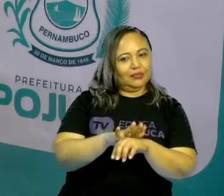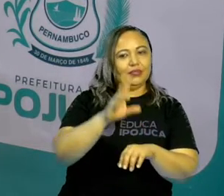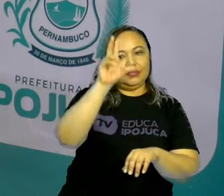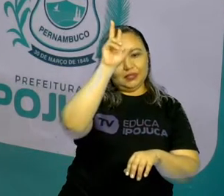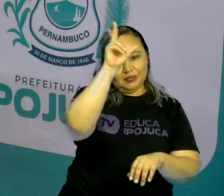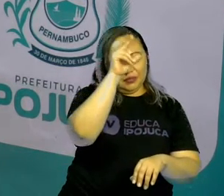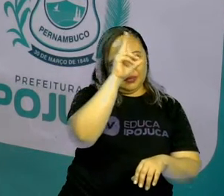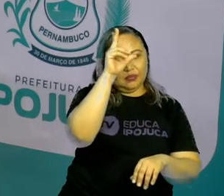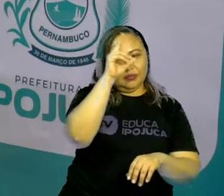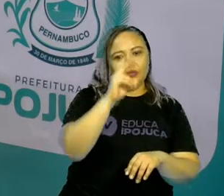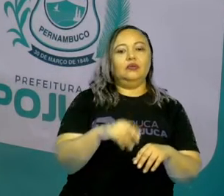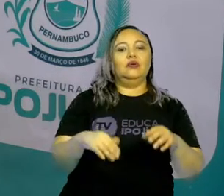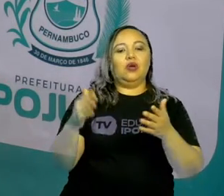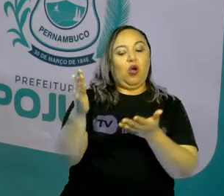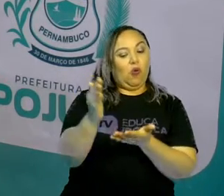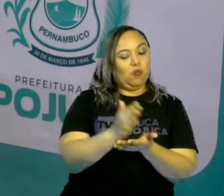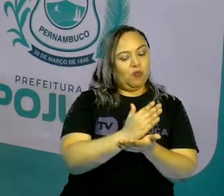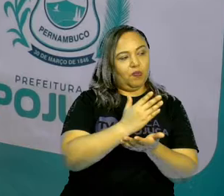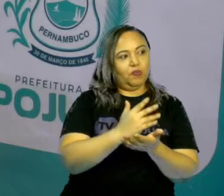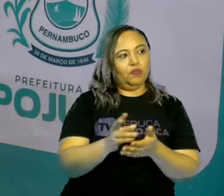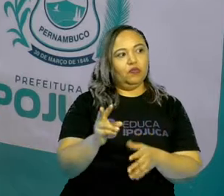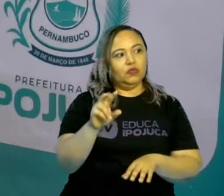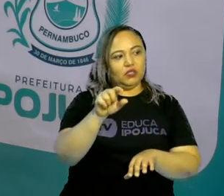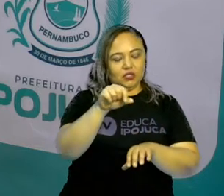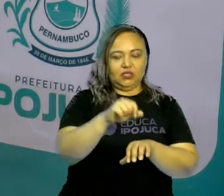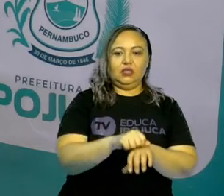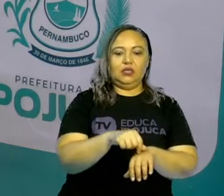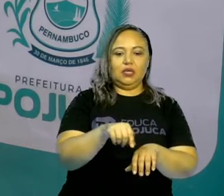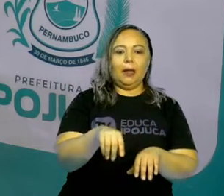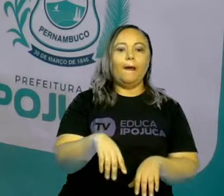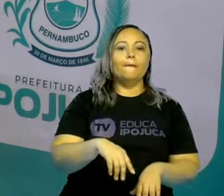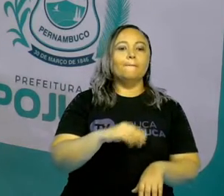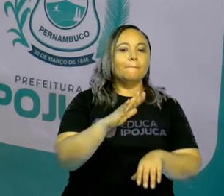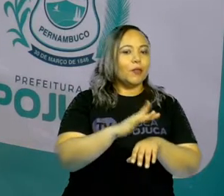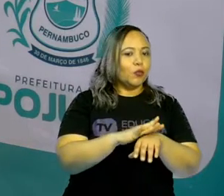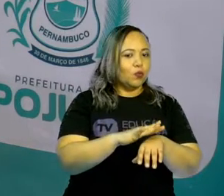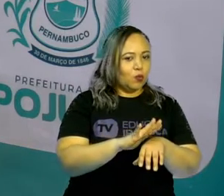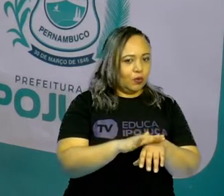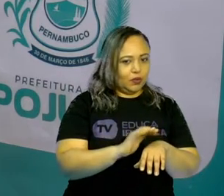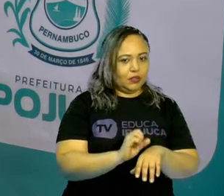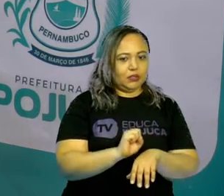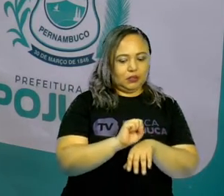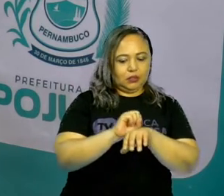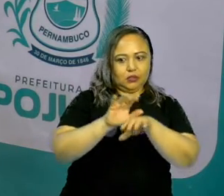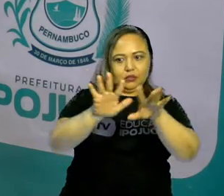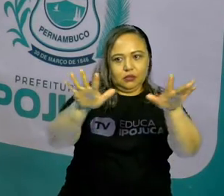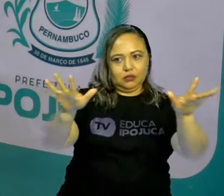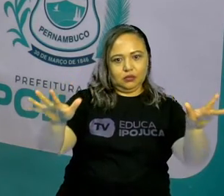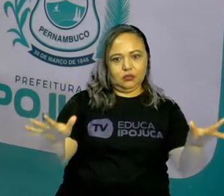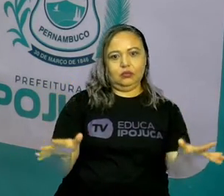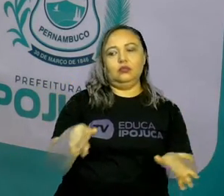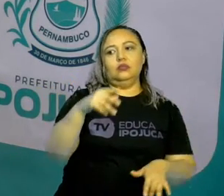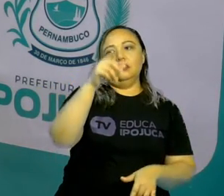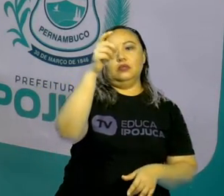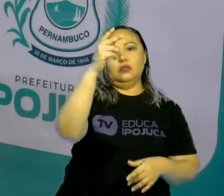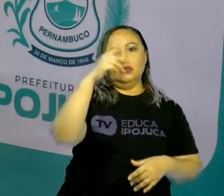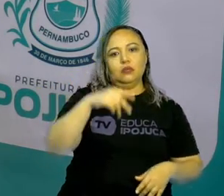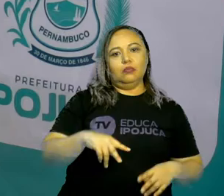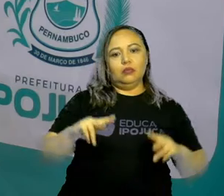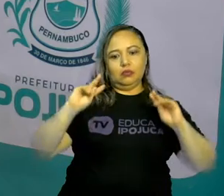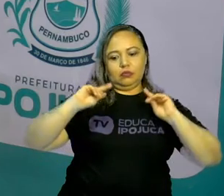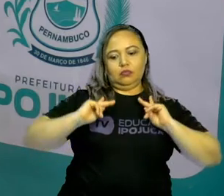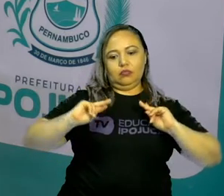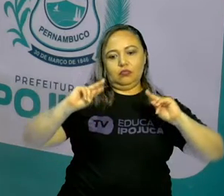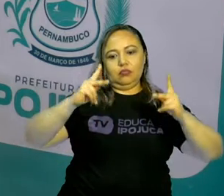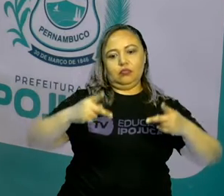alguns, veja aqui, matéria em decomposição. Quando a gente deixa um pouquinho de